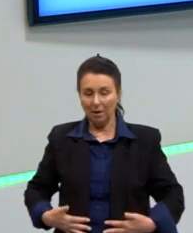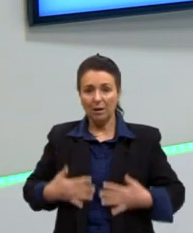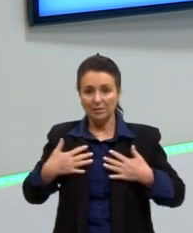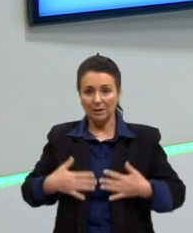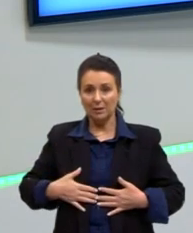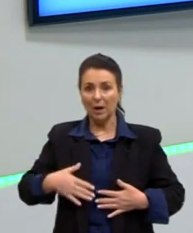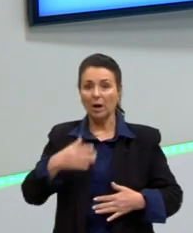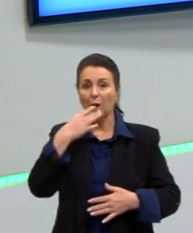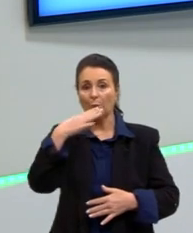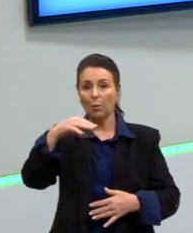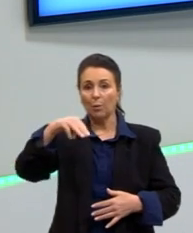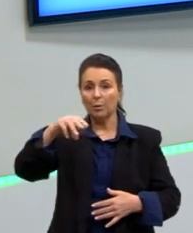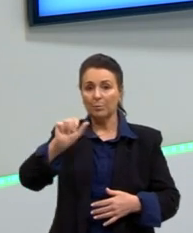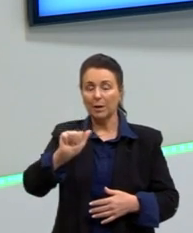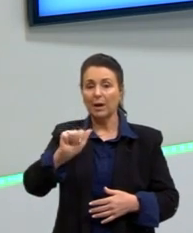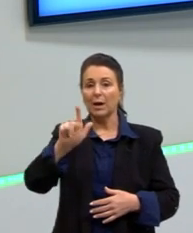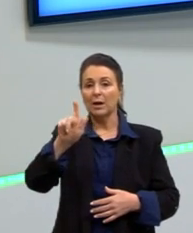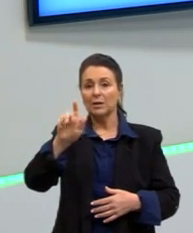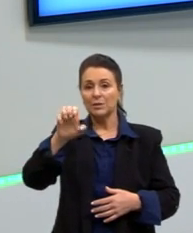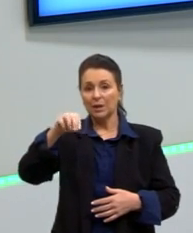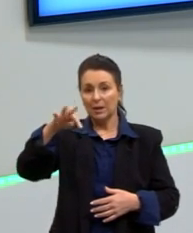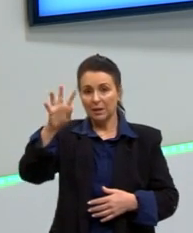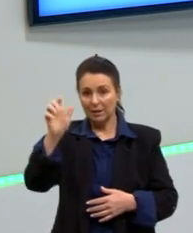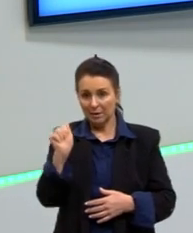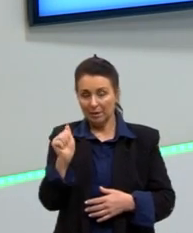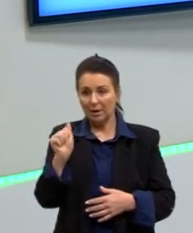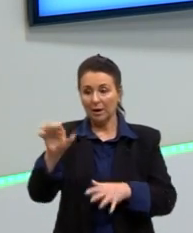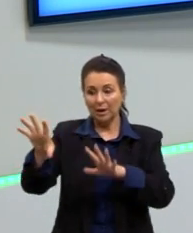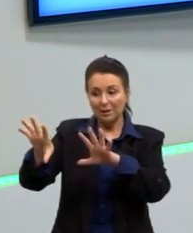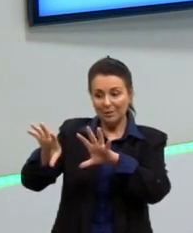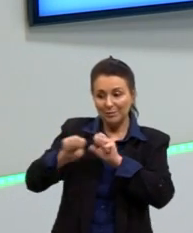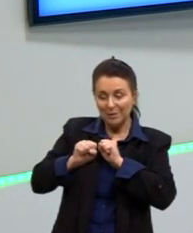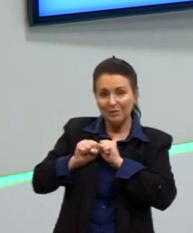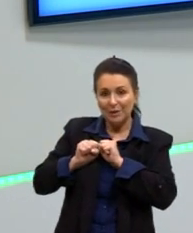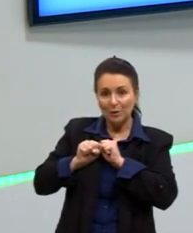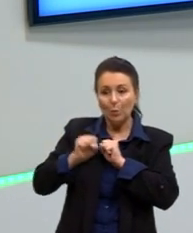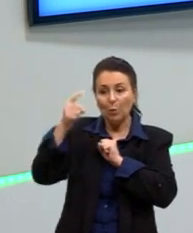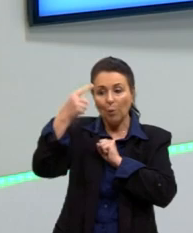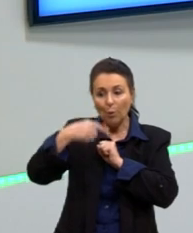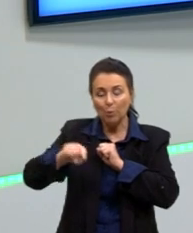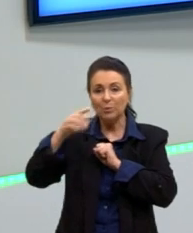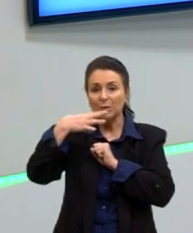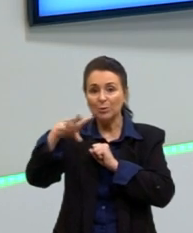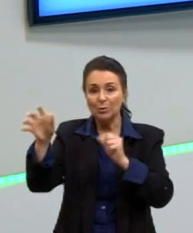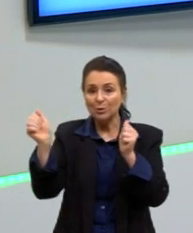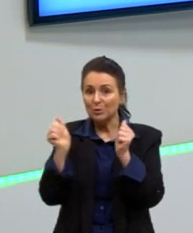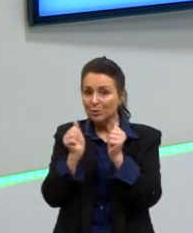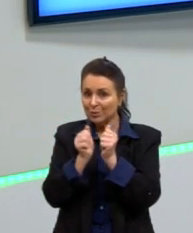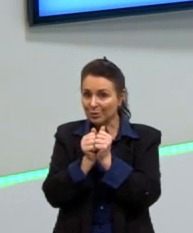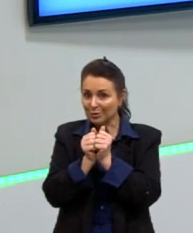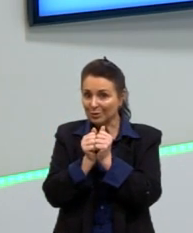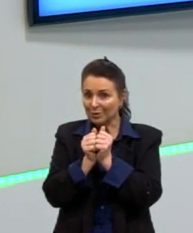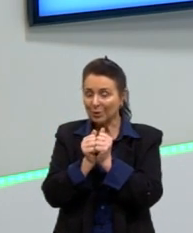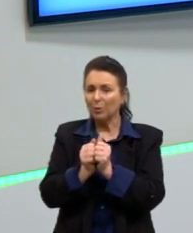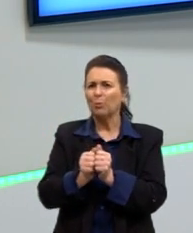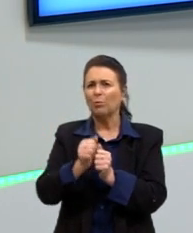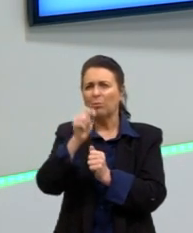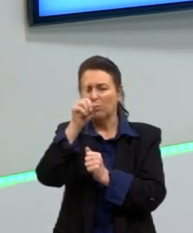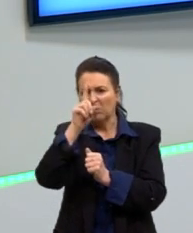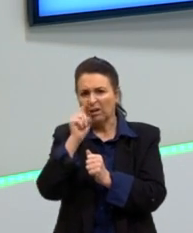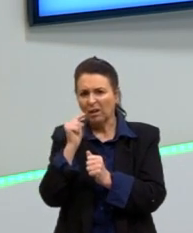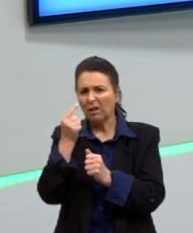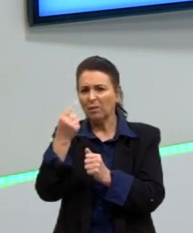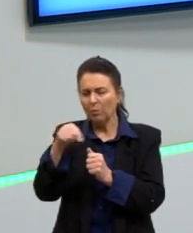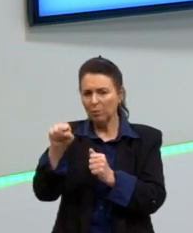na cor magenta, isso quer dizer que ela está, então, absorvendo todas as outras cores, certo? O azul, amarelo, todas as